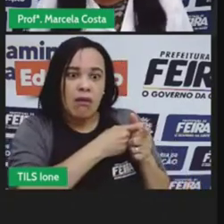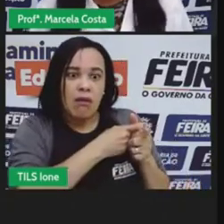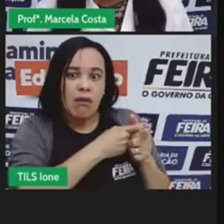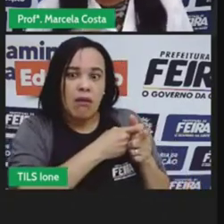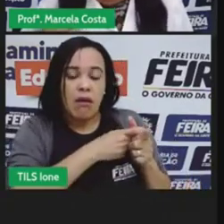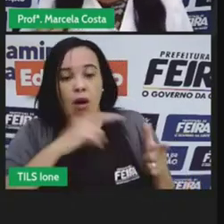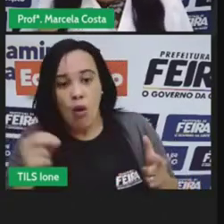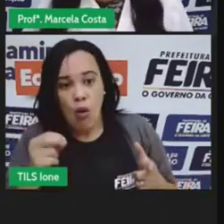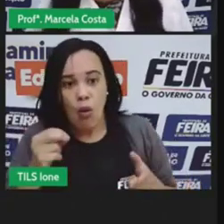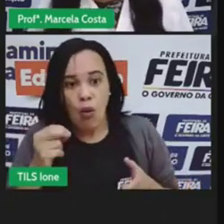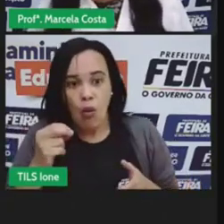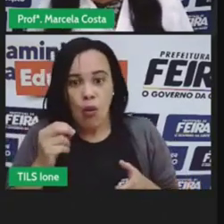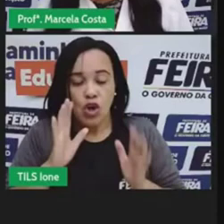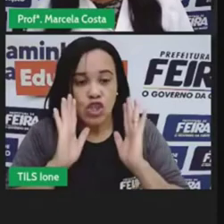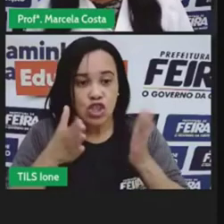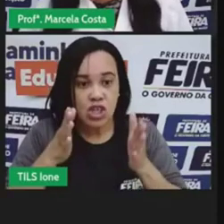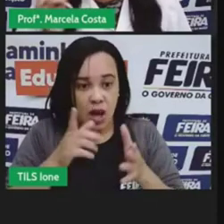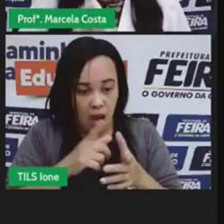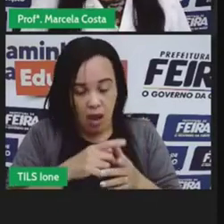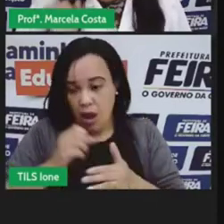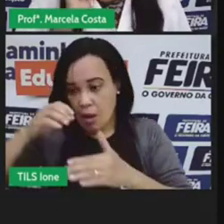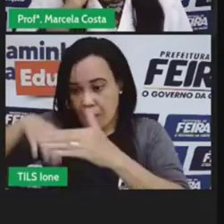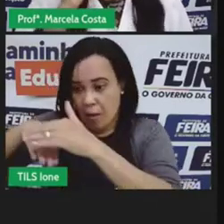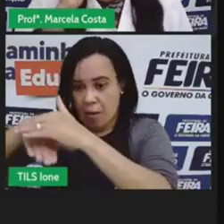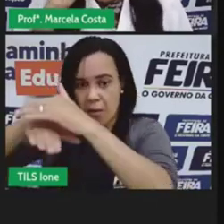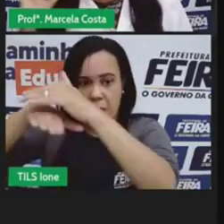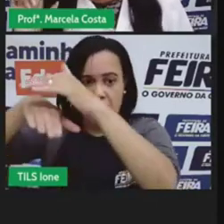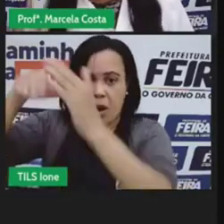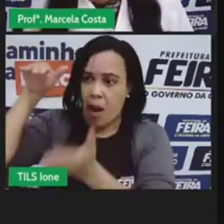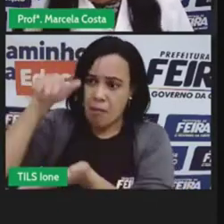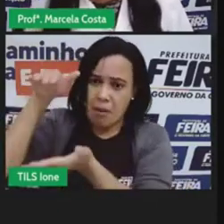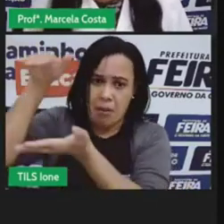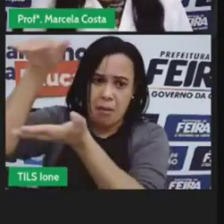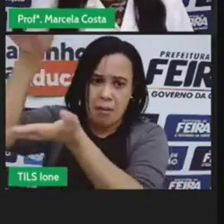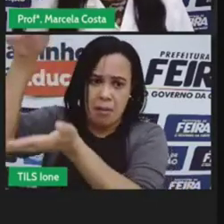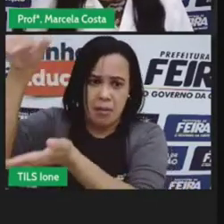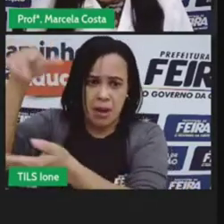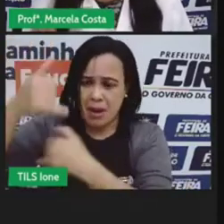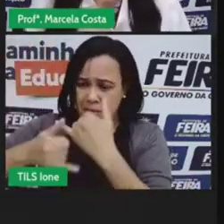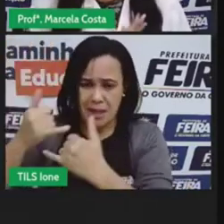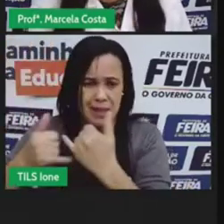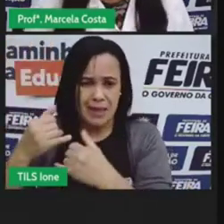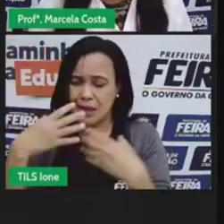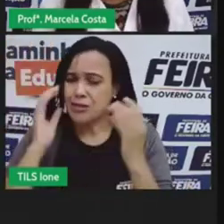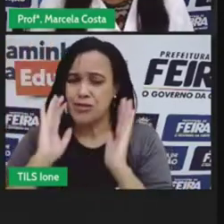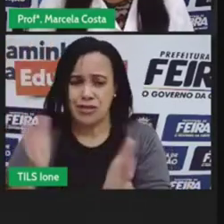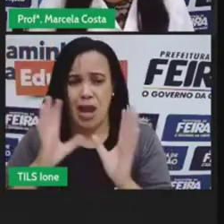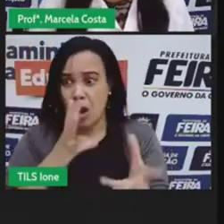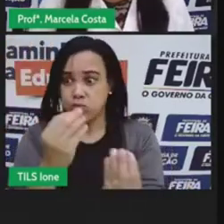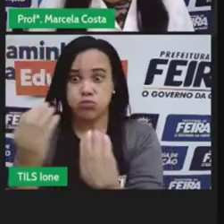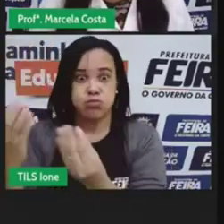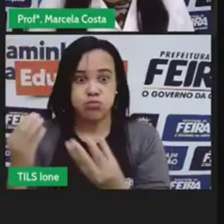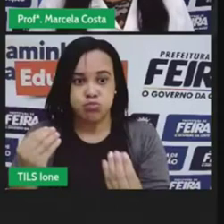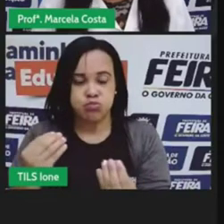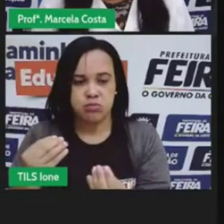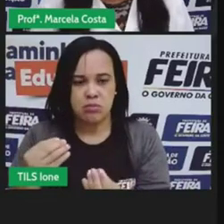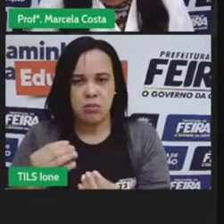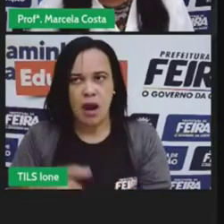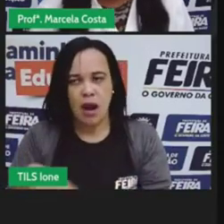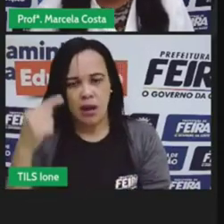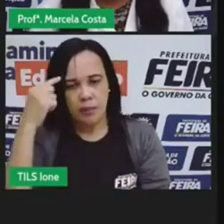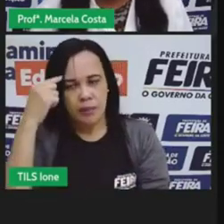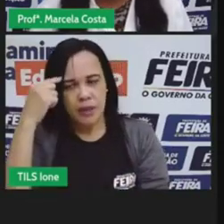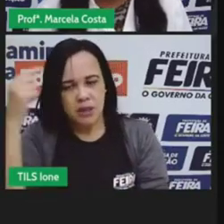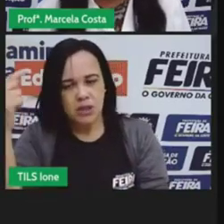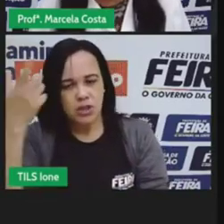acumular porque já tem outros brinquedos então repensou a compra e decidiu não fazer então